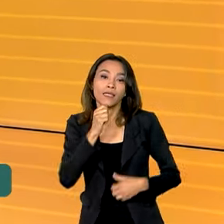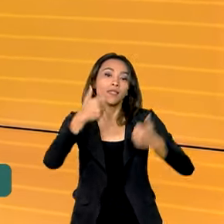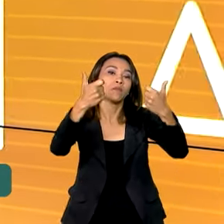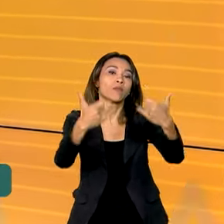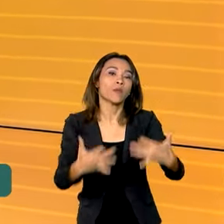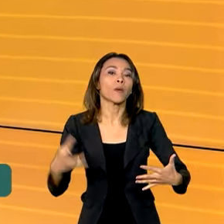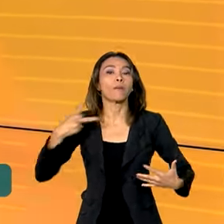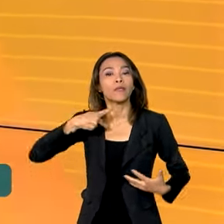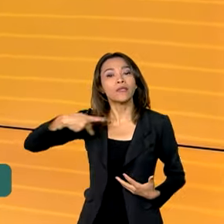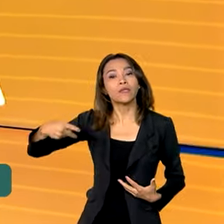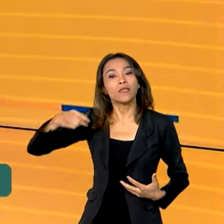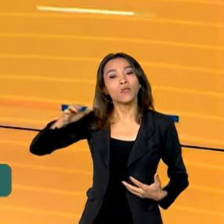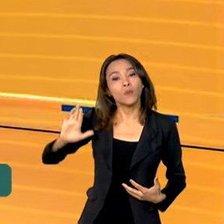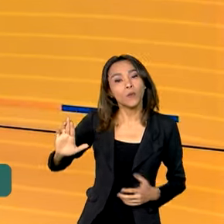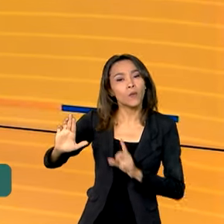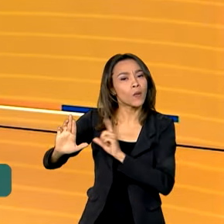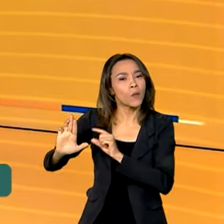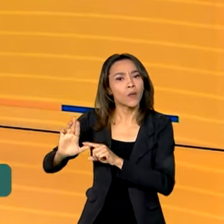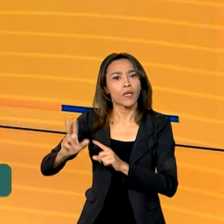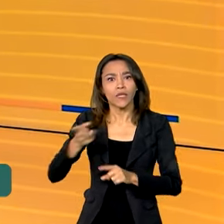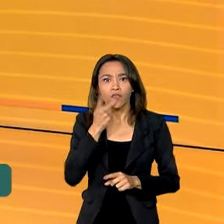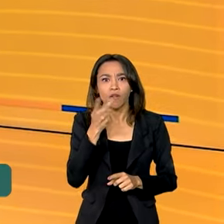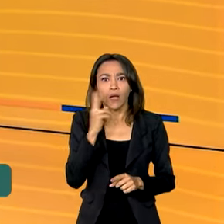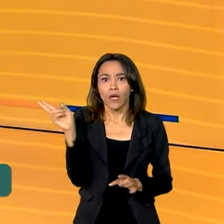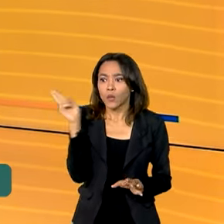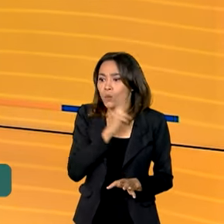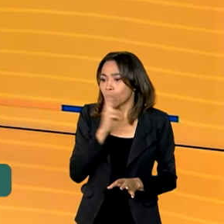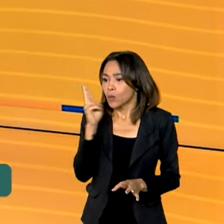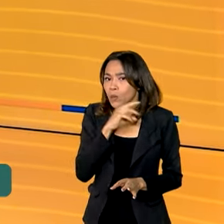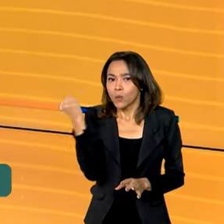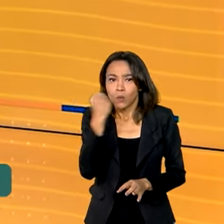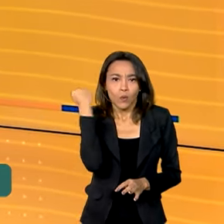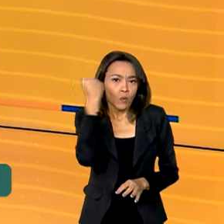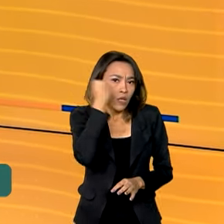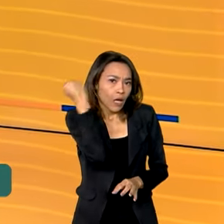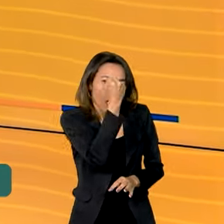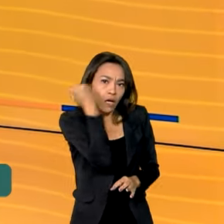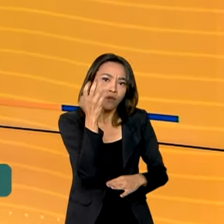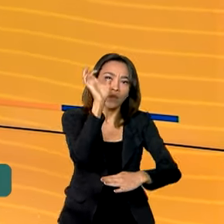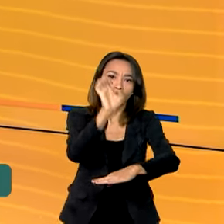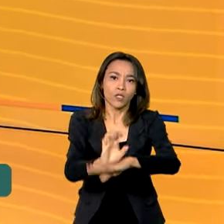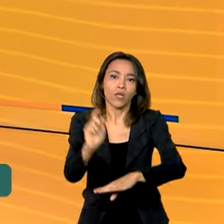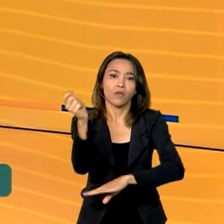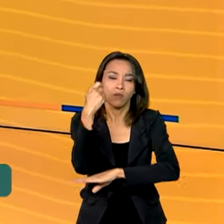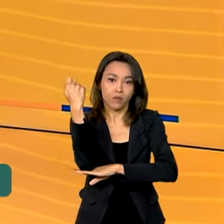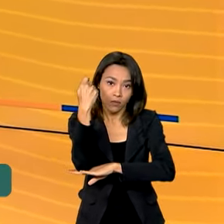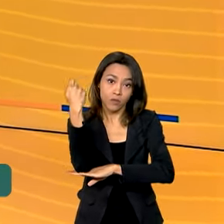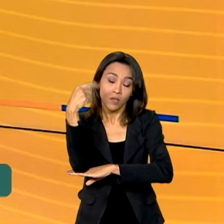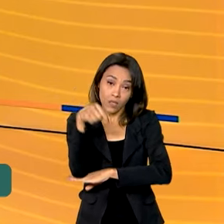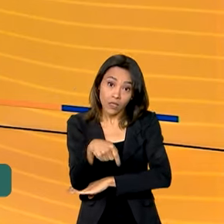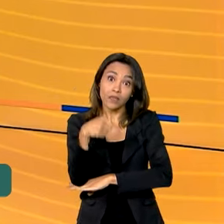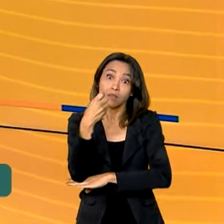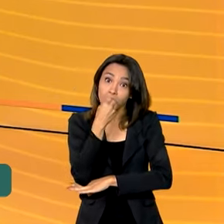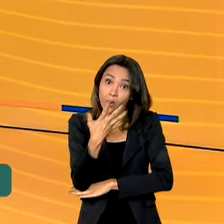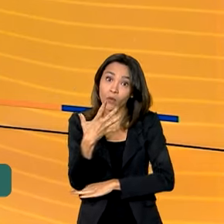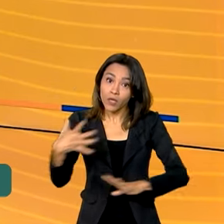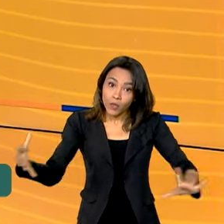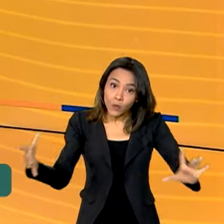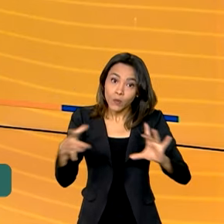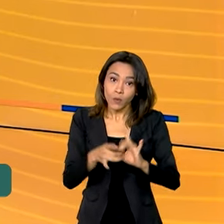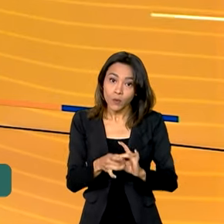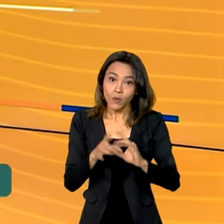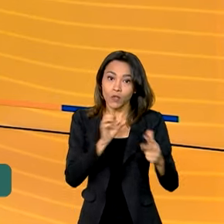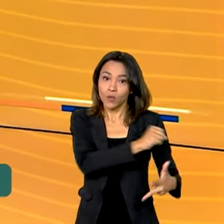presidente Lula ter decretado o estado de calamidade no Rio Grande do Sul. A ação contribui para aproximar os poderes e já